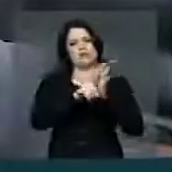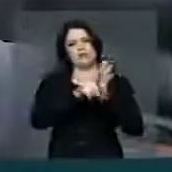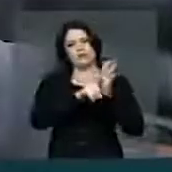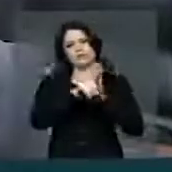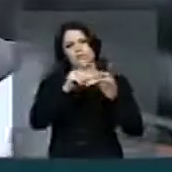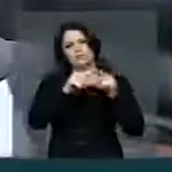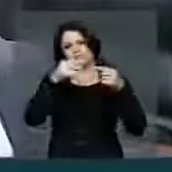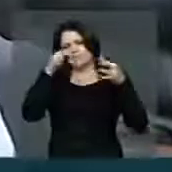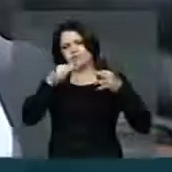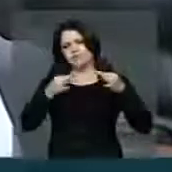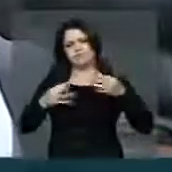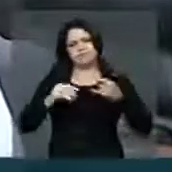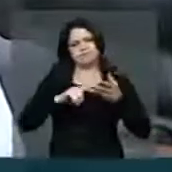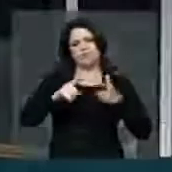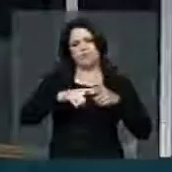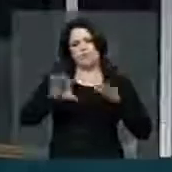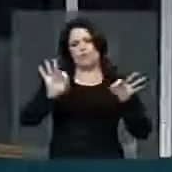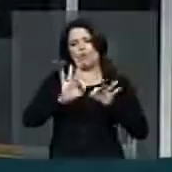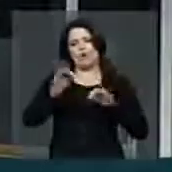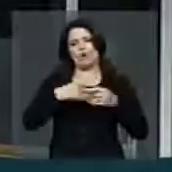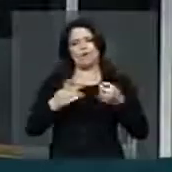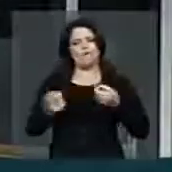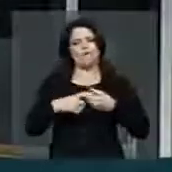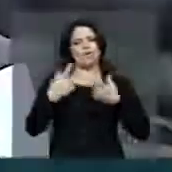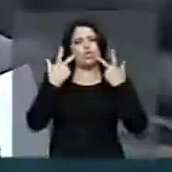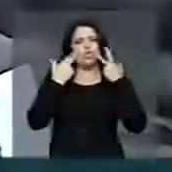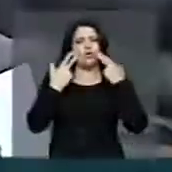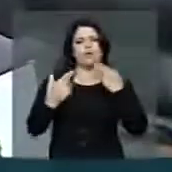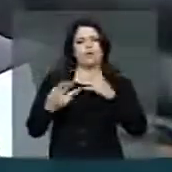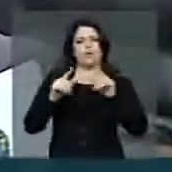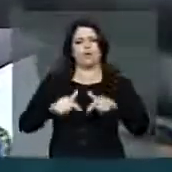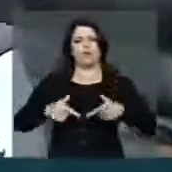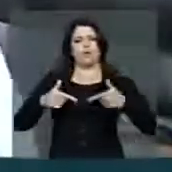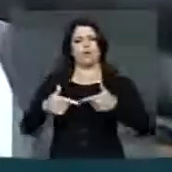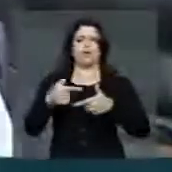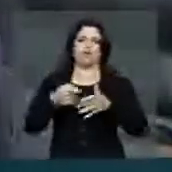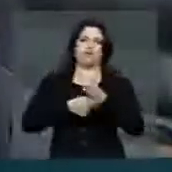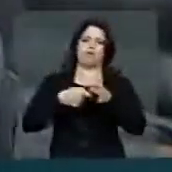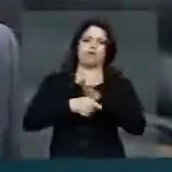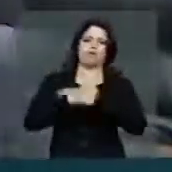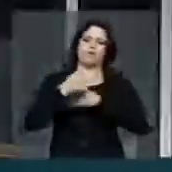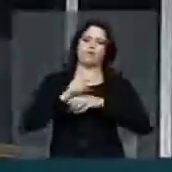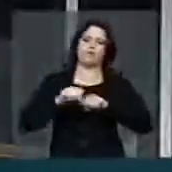certinho para o amigo, e que volte são e salvos lutar em favor do povo. Muito obrigado.